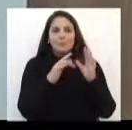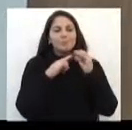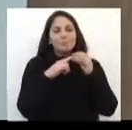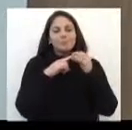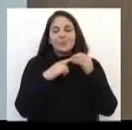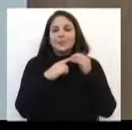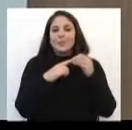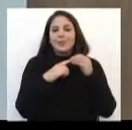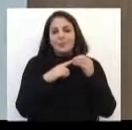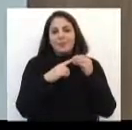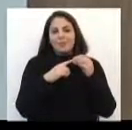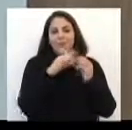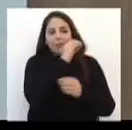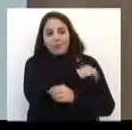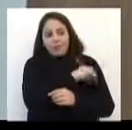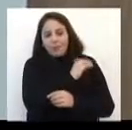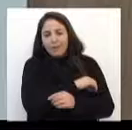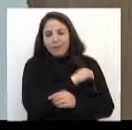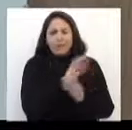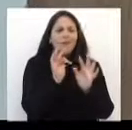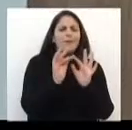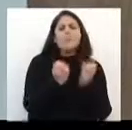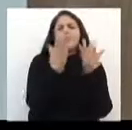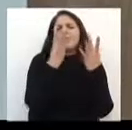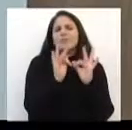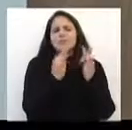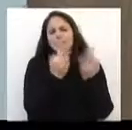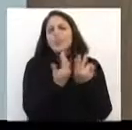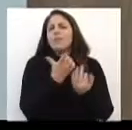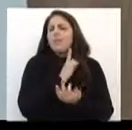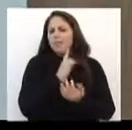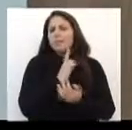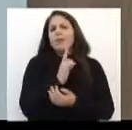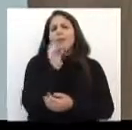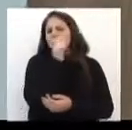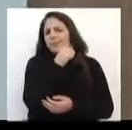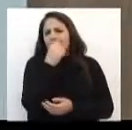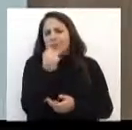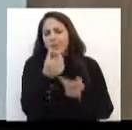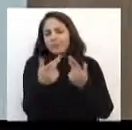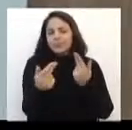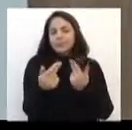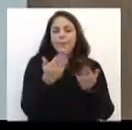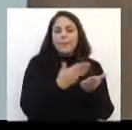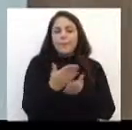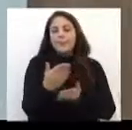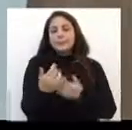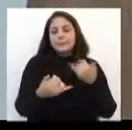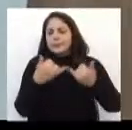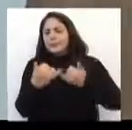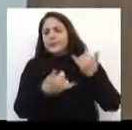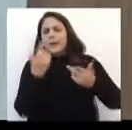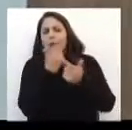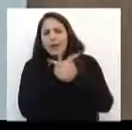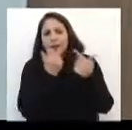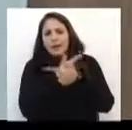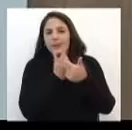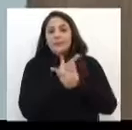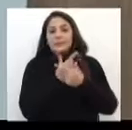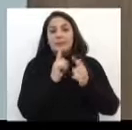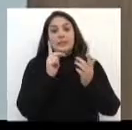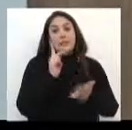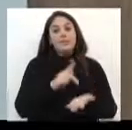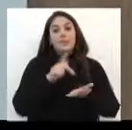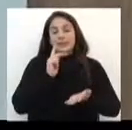Então, numa festa de família, em situações em que isso está presente, gente vira como uma brincadeira, vira como algo engraçado. E, na